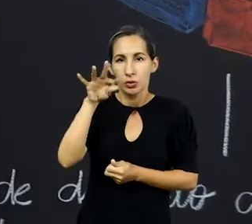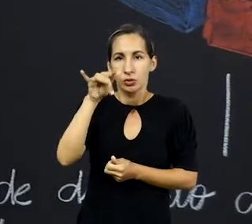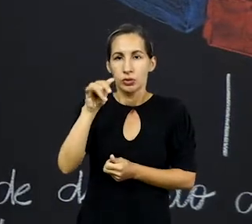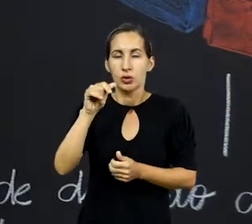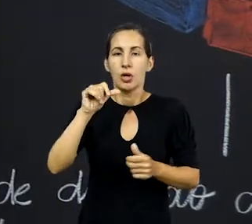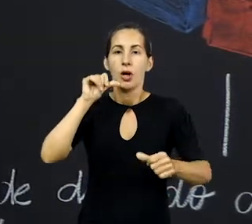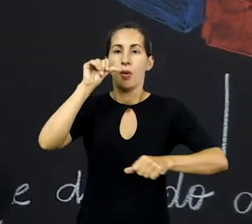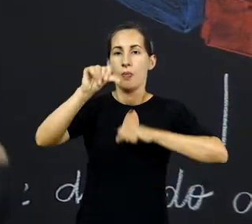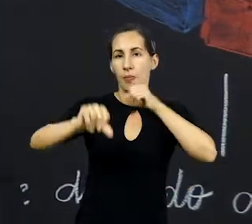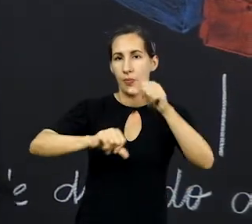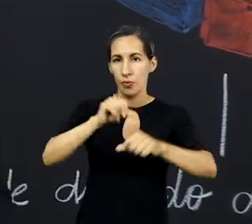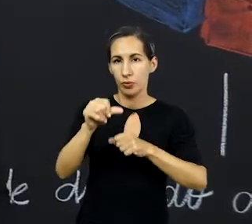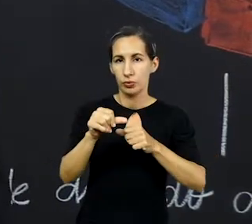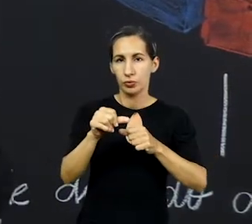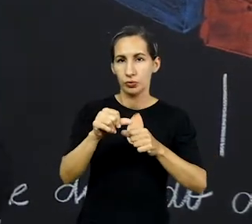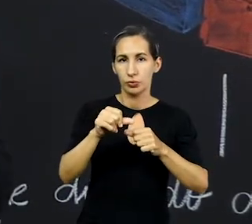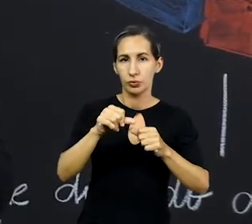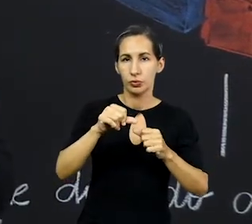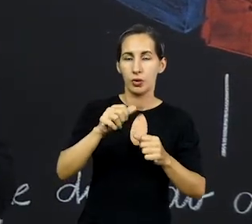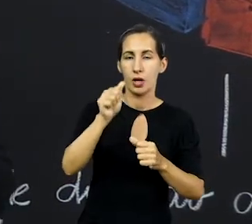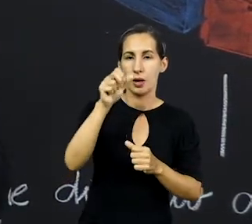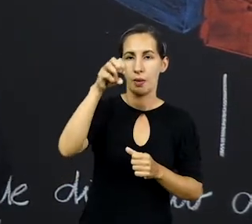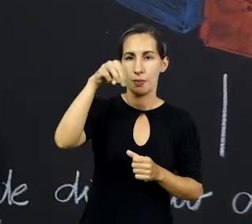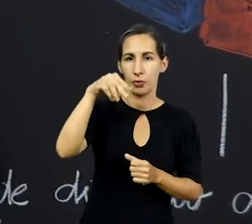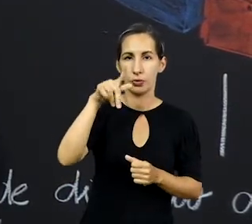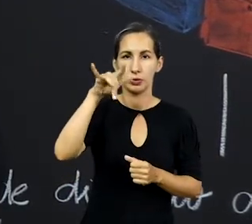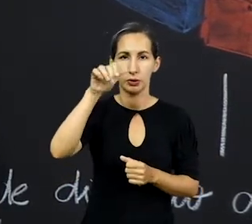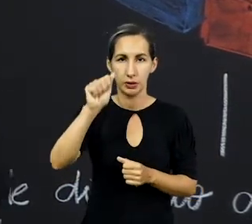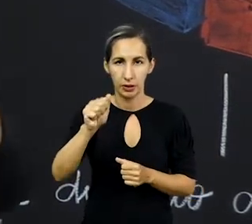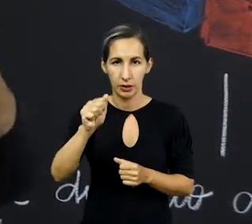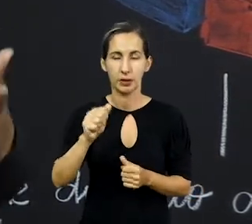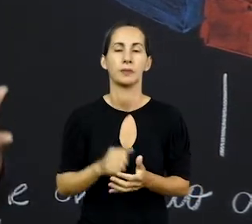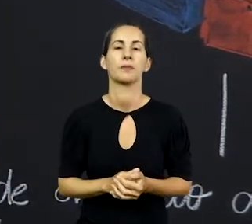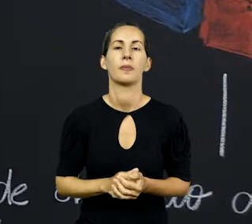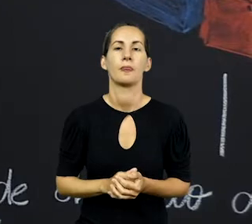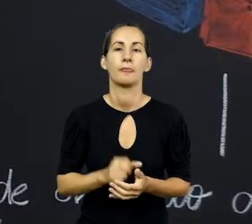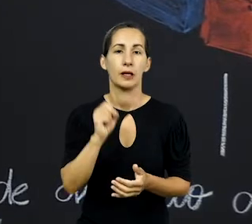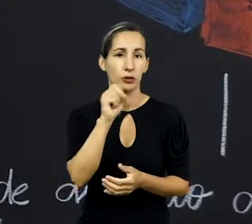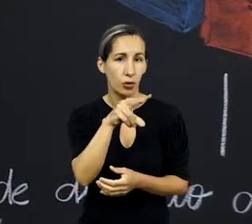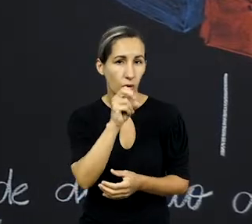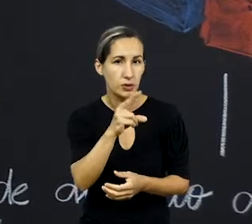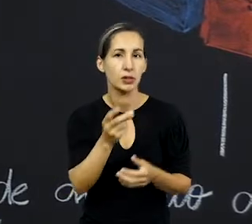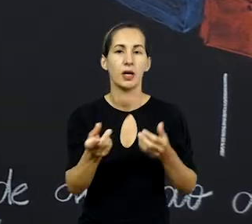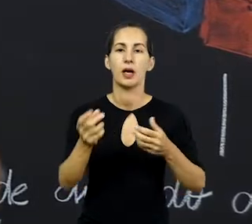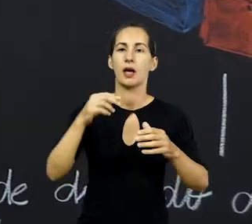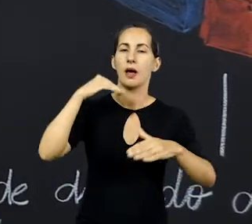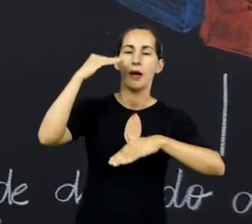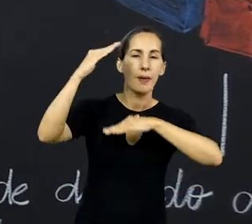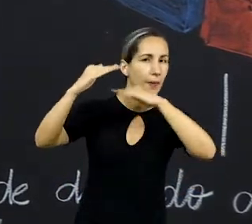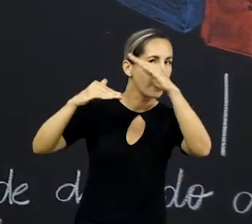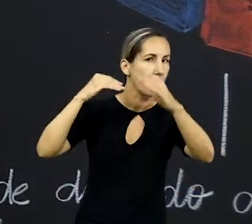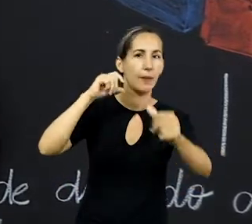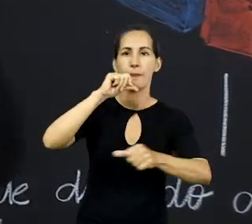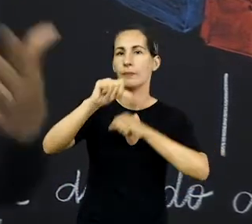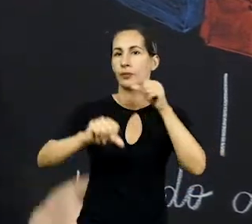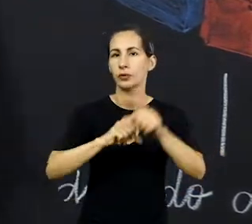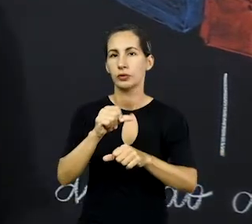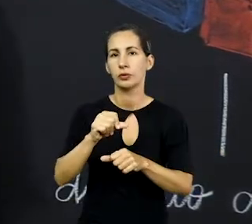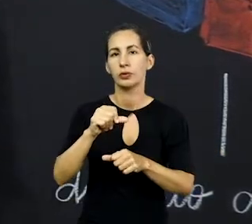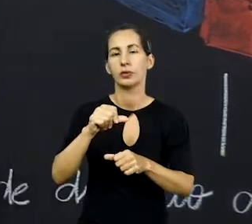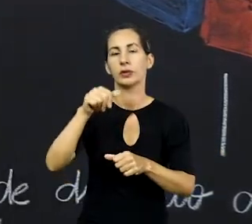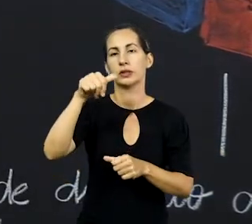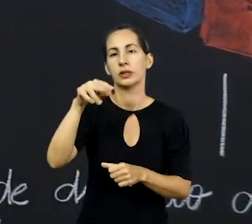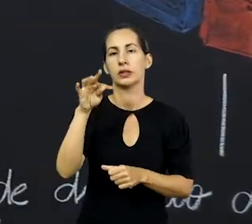transformam elas no solo em amônia, que é uma substância tóxica. Vão fazer uma sequência de transformações em